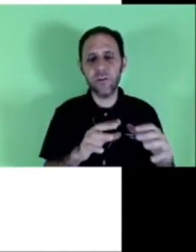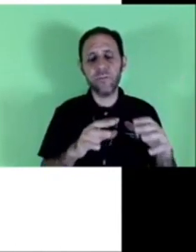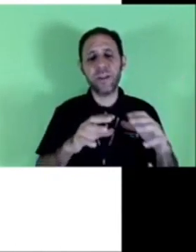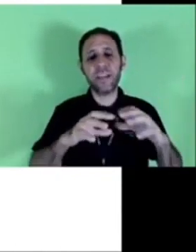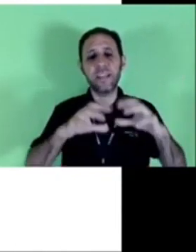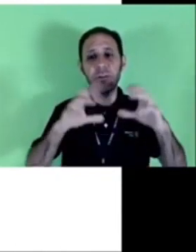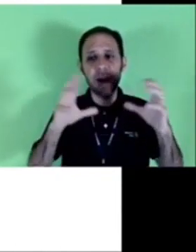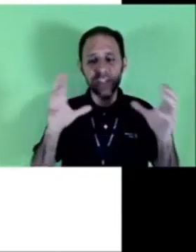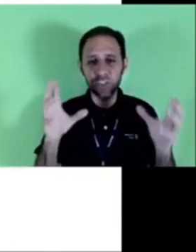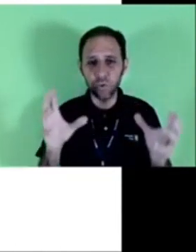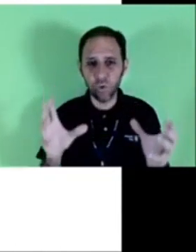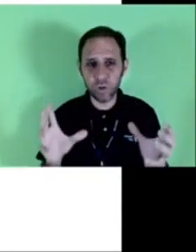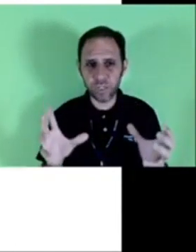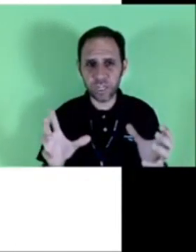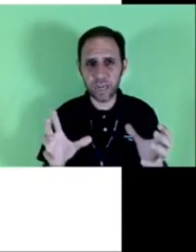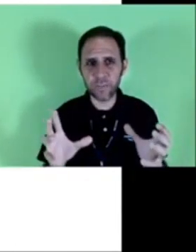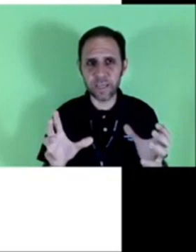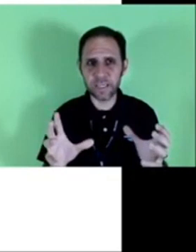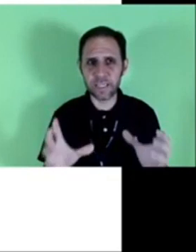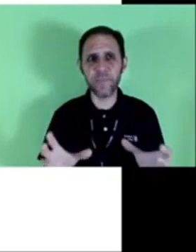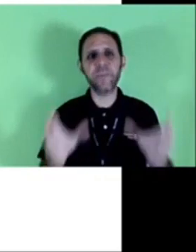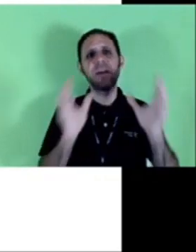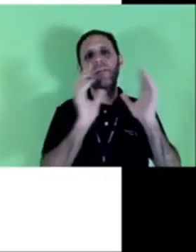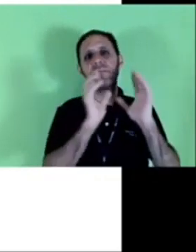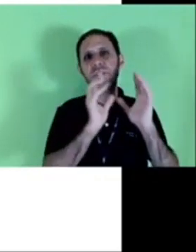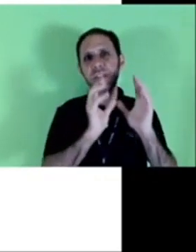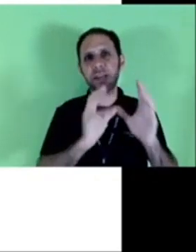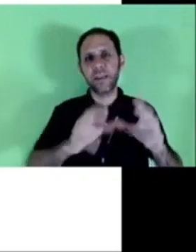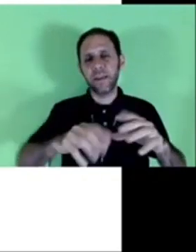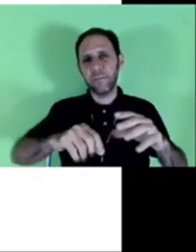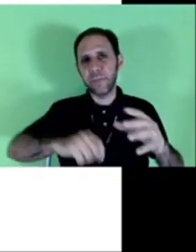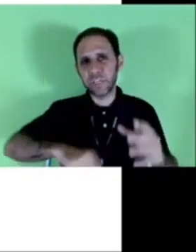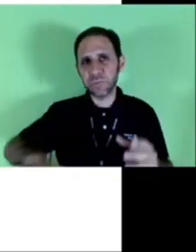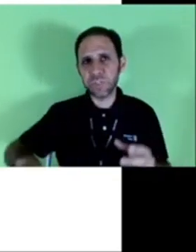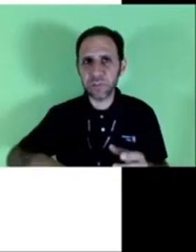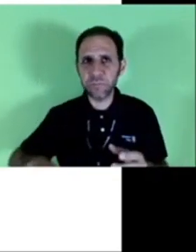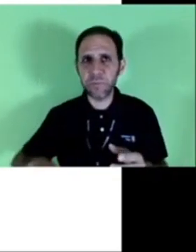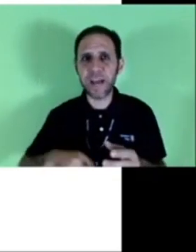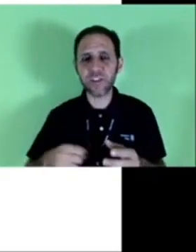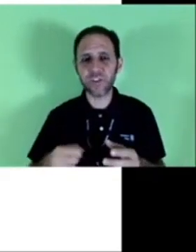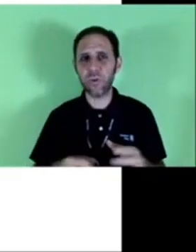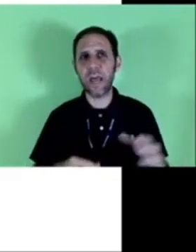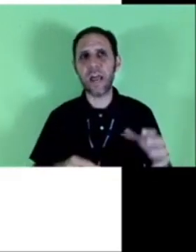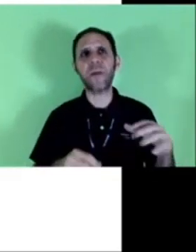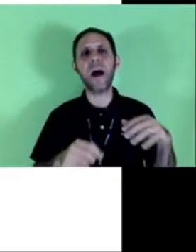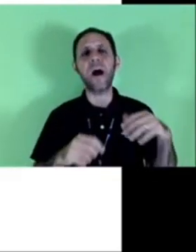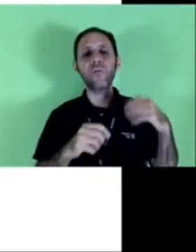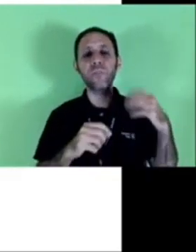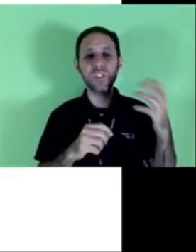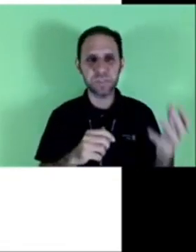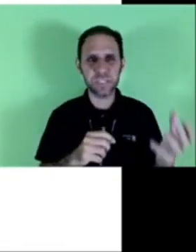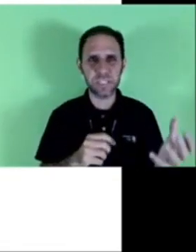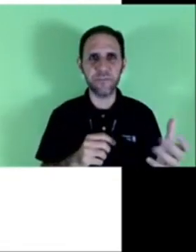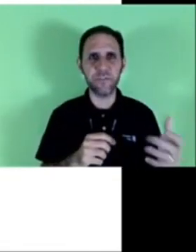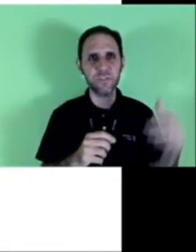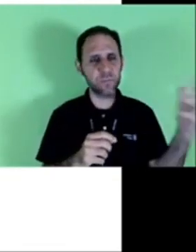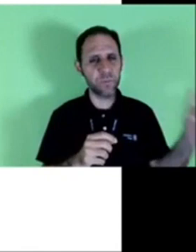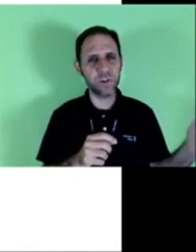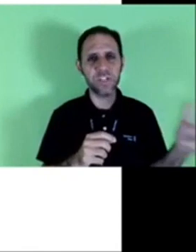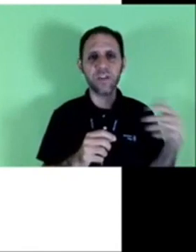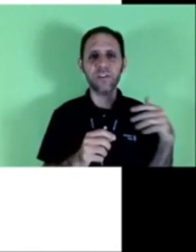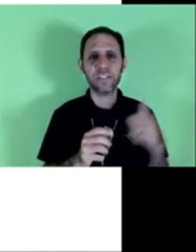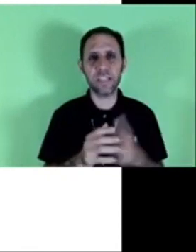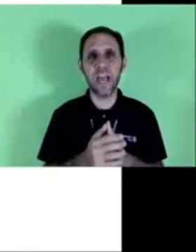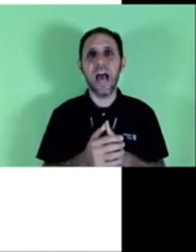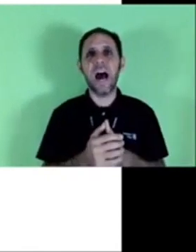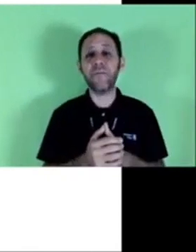Então, para que não haja dores de cabeça, você mesmo sendo particular para algo específico, você